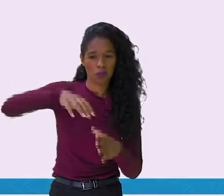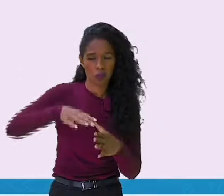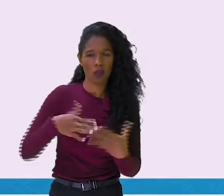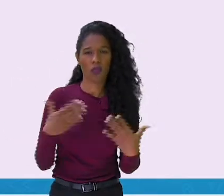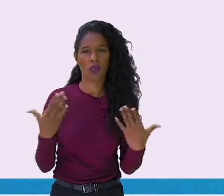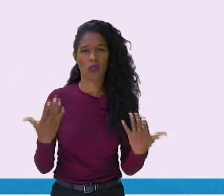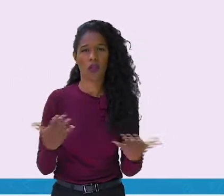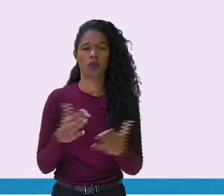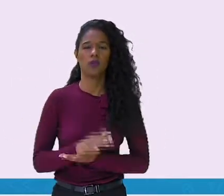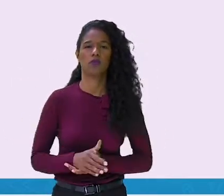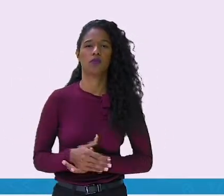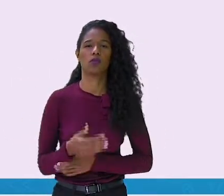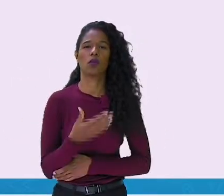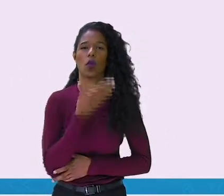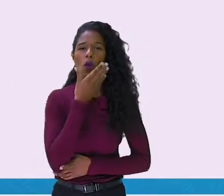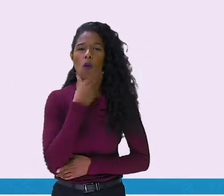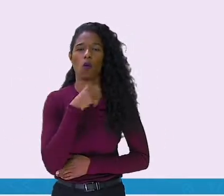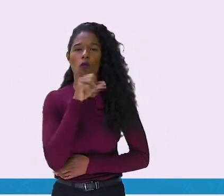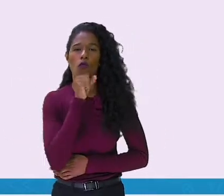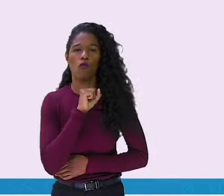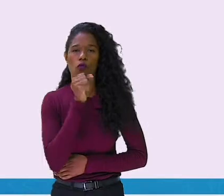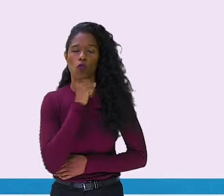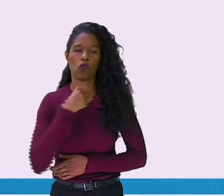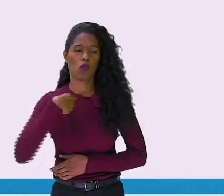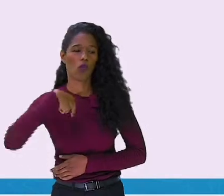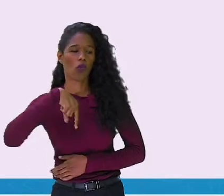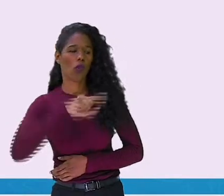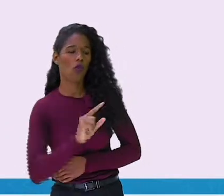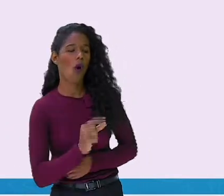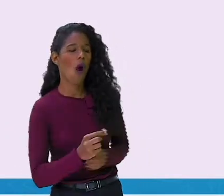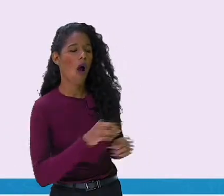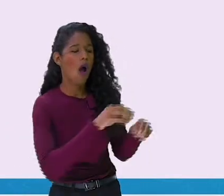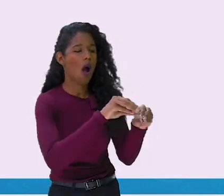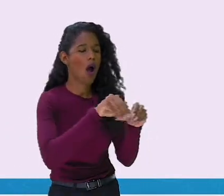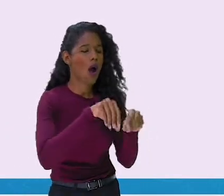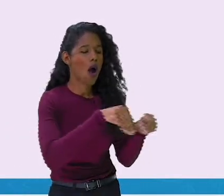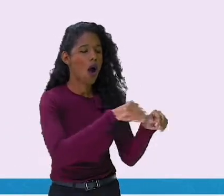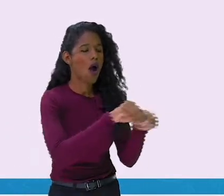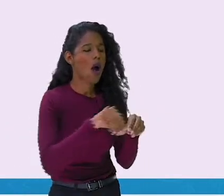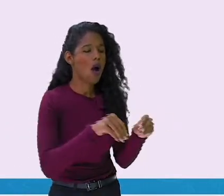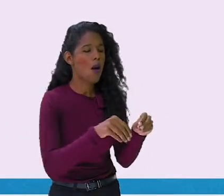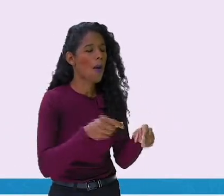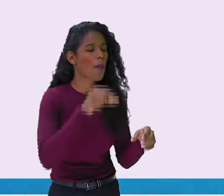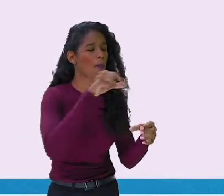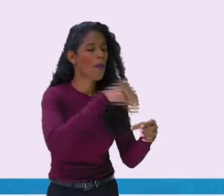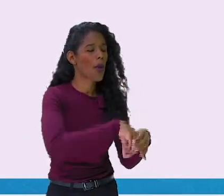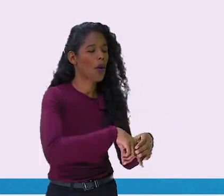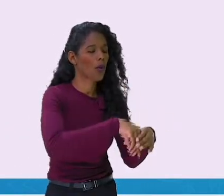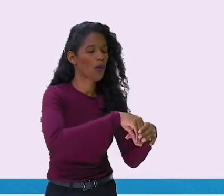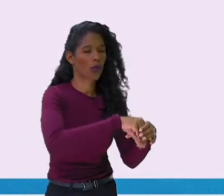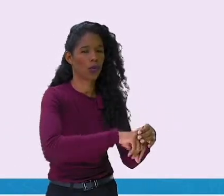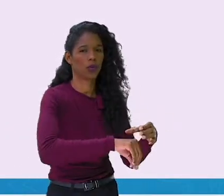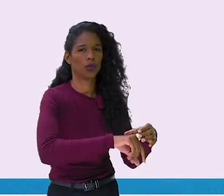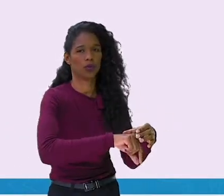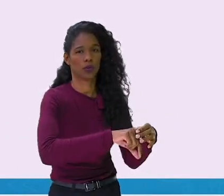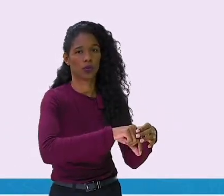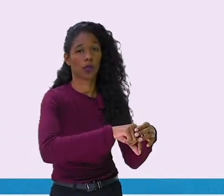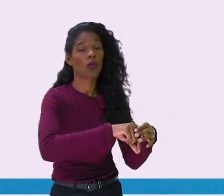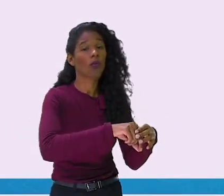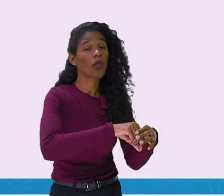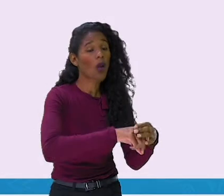O vovô saiu para a horta e plantou um rabanete. O rabanete